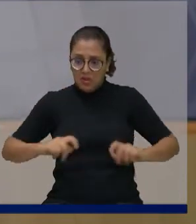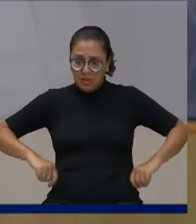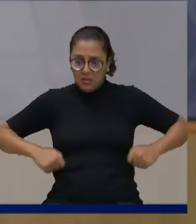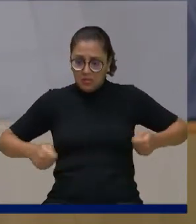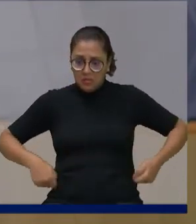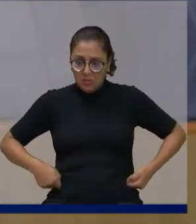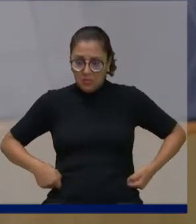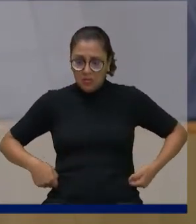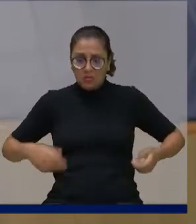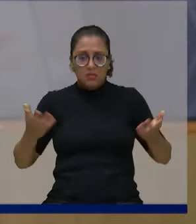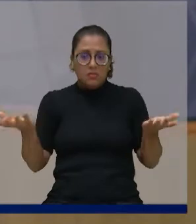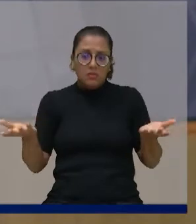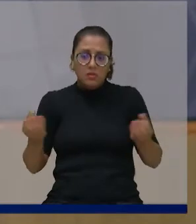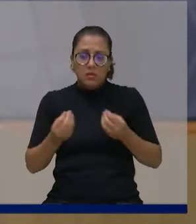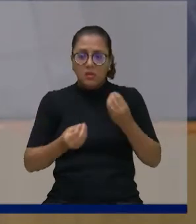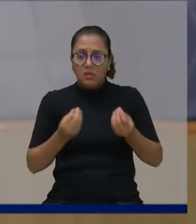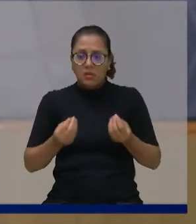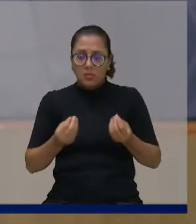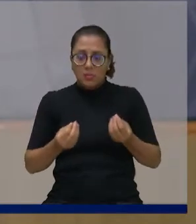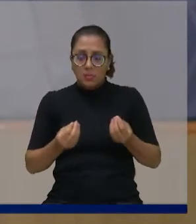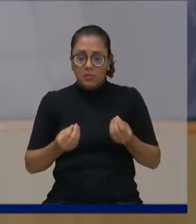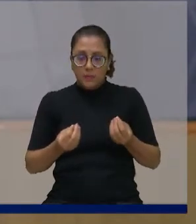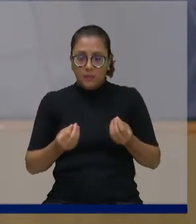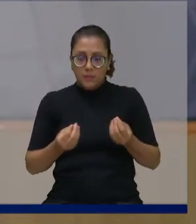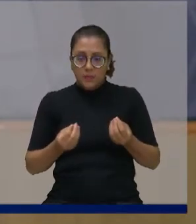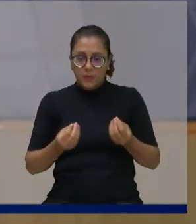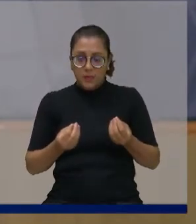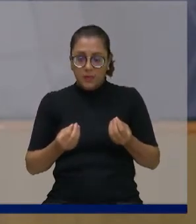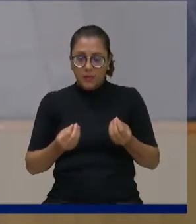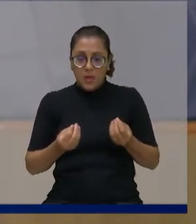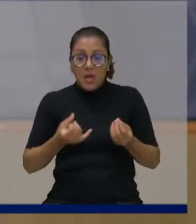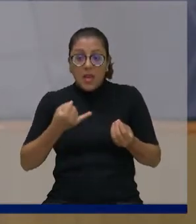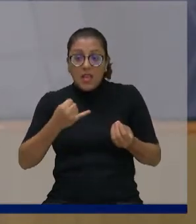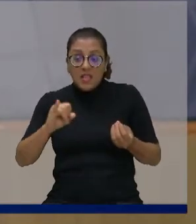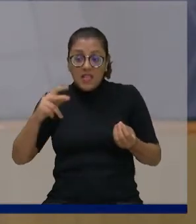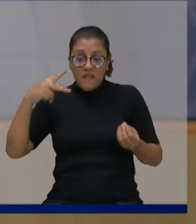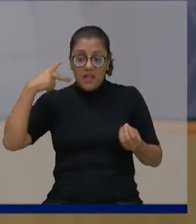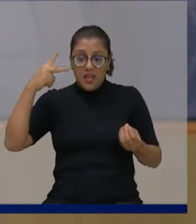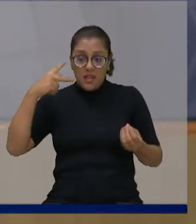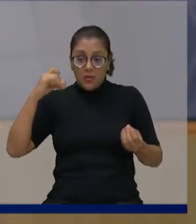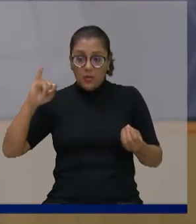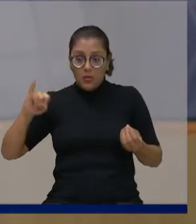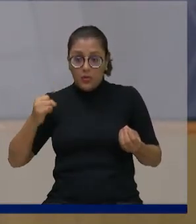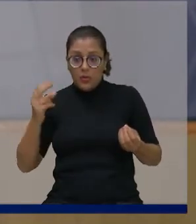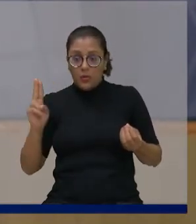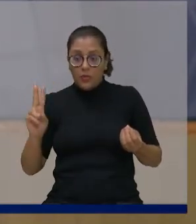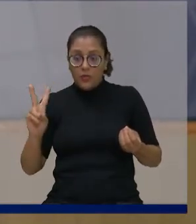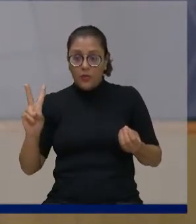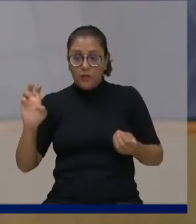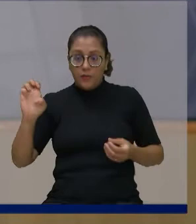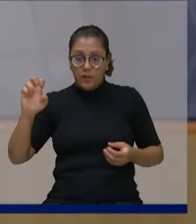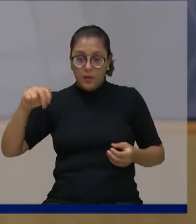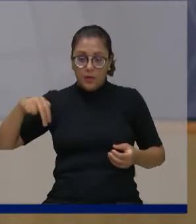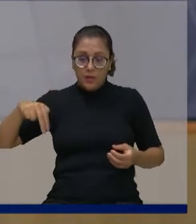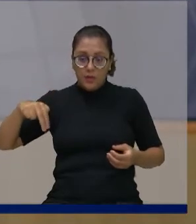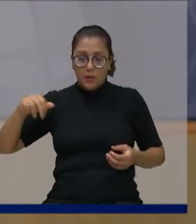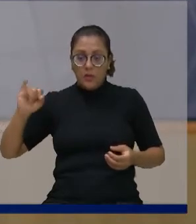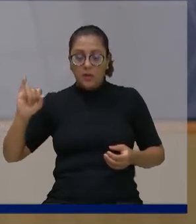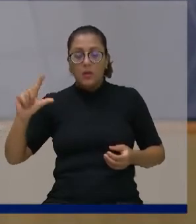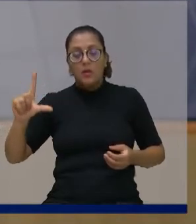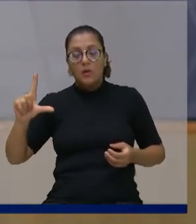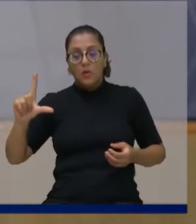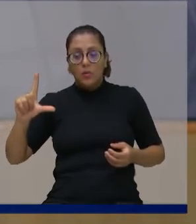Agora, se o vereador estivesse em uma praia, é diferente. Ele está aí no lançamento do satélite, como não é importante?